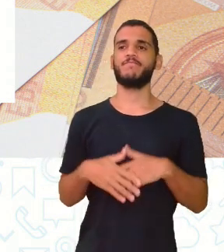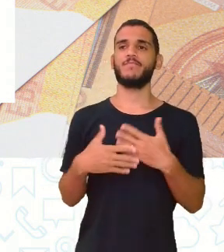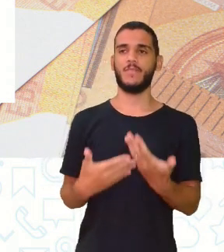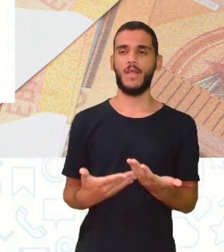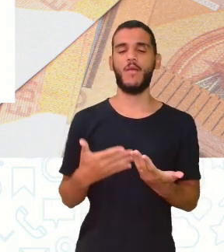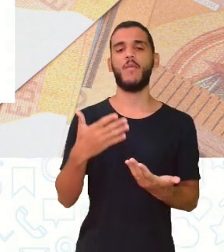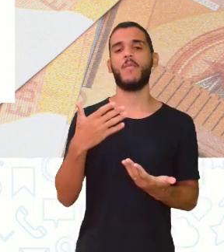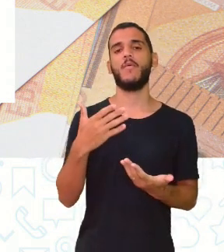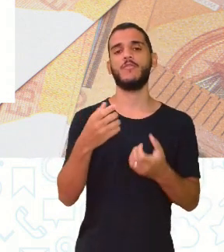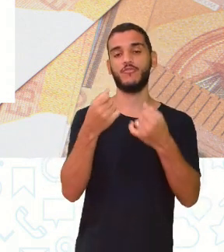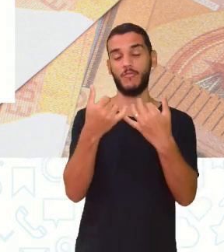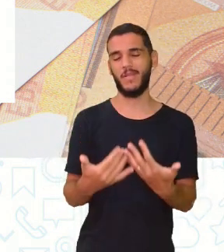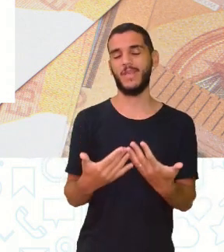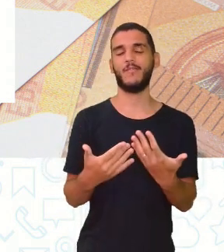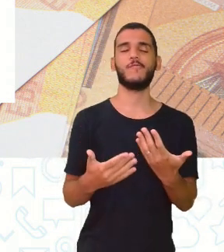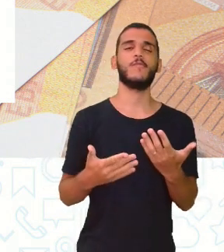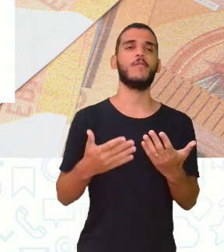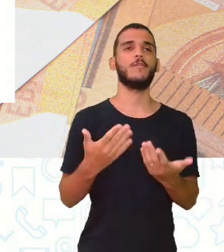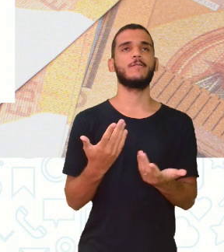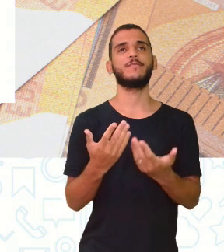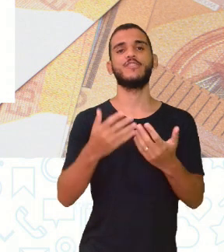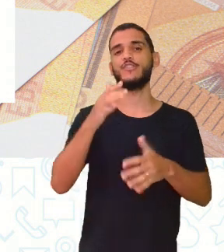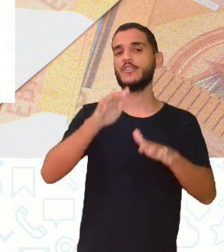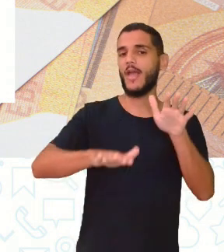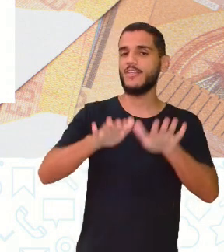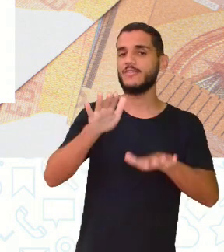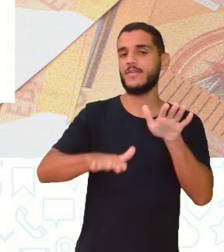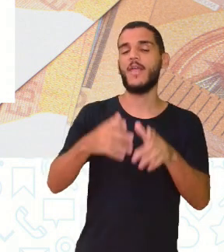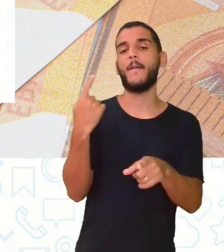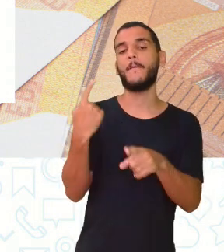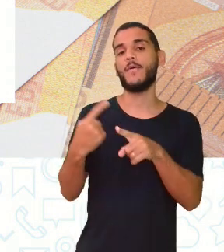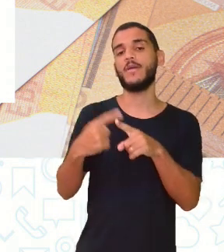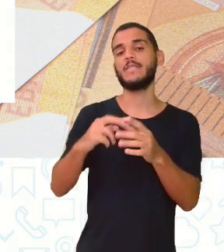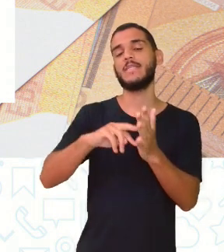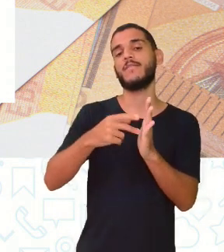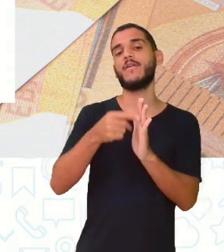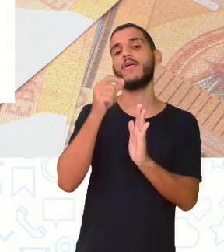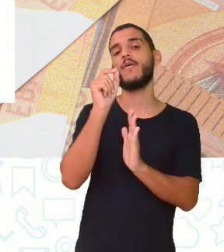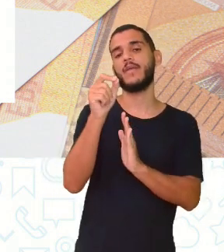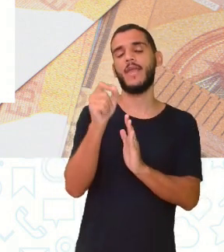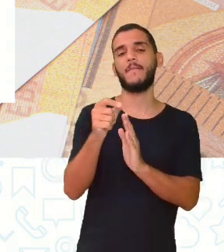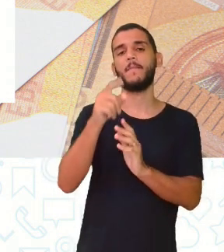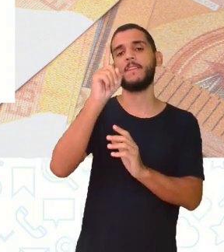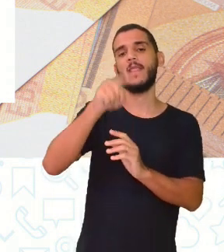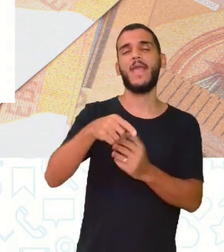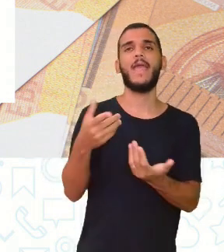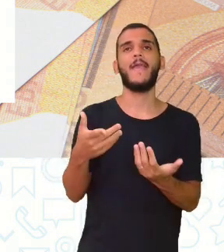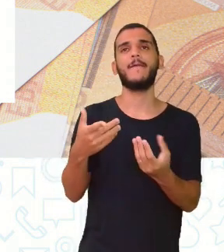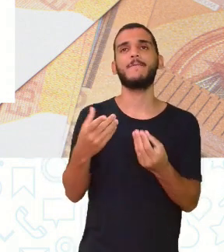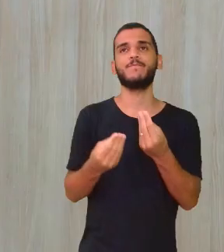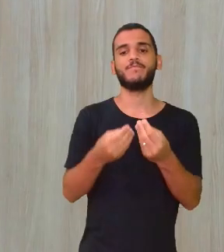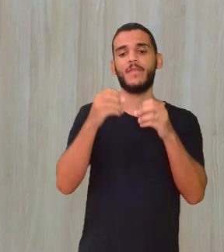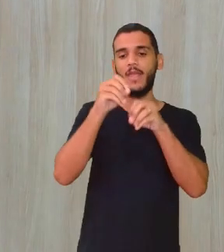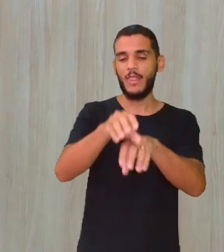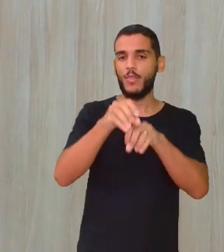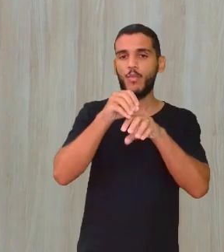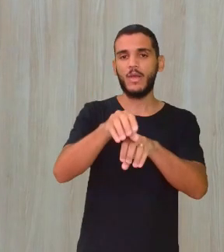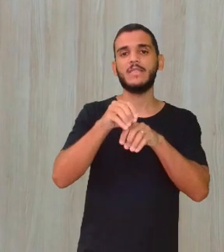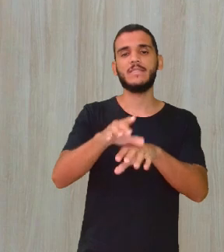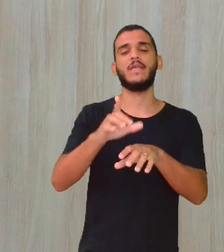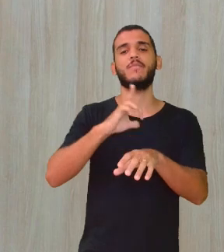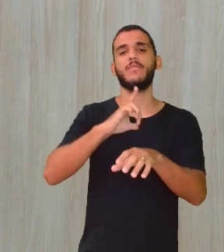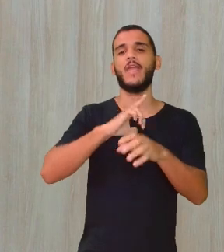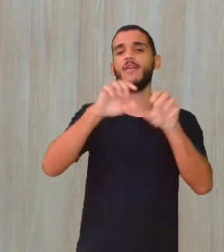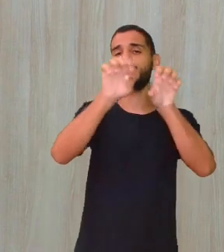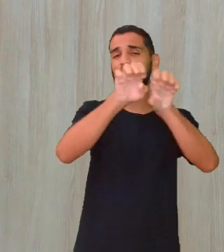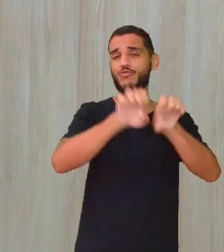geralmente, não quer dizer que é uma sentença. É só por quê? Por causa do modelo deficitário de educação, que